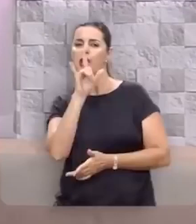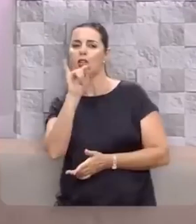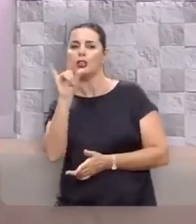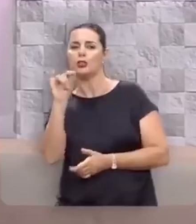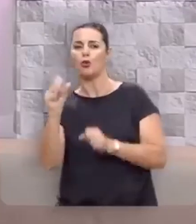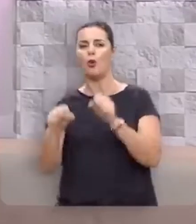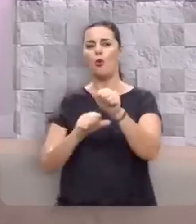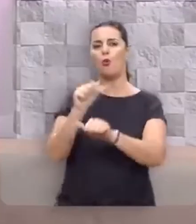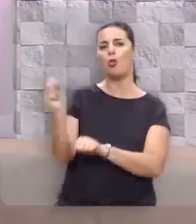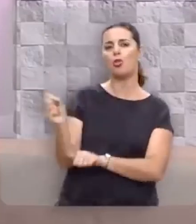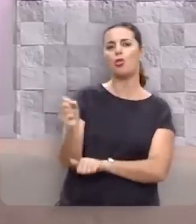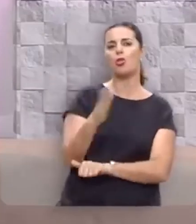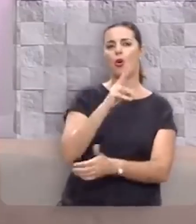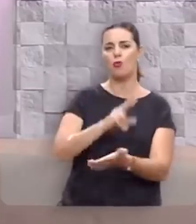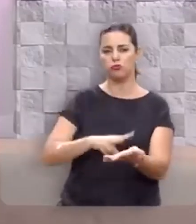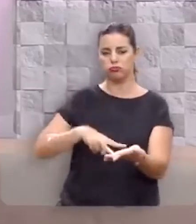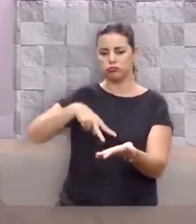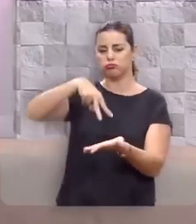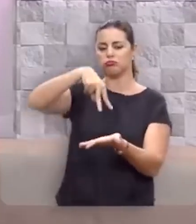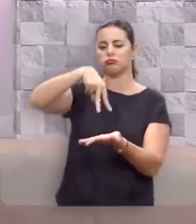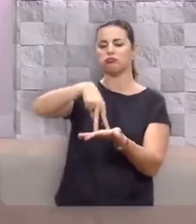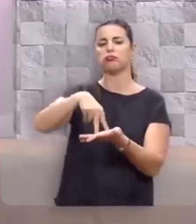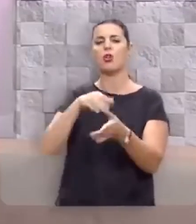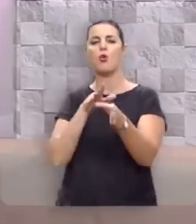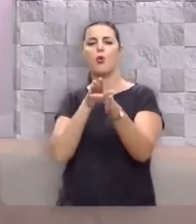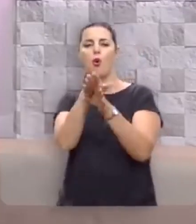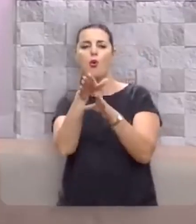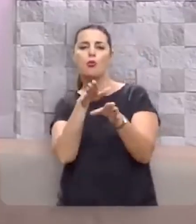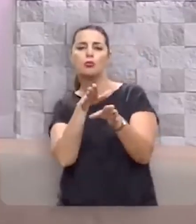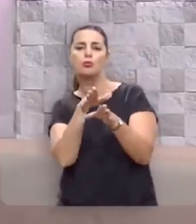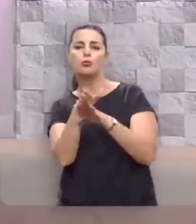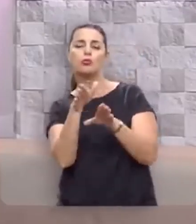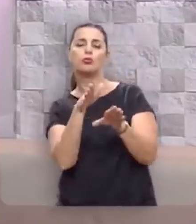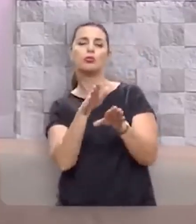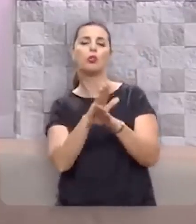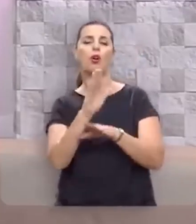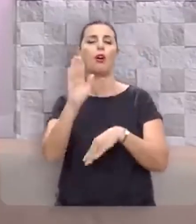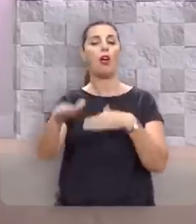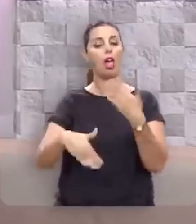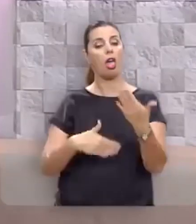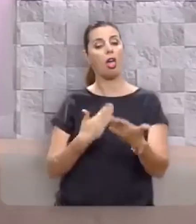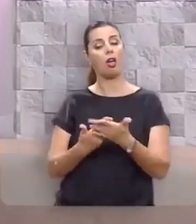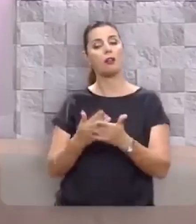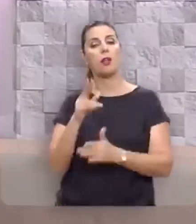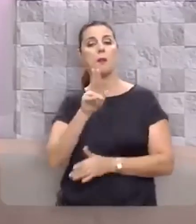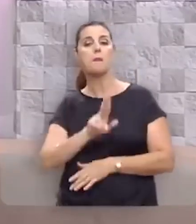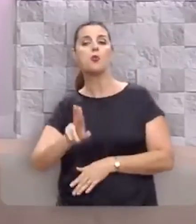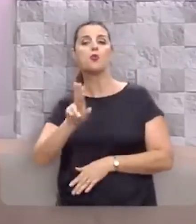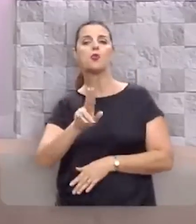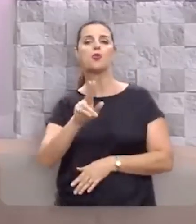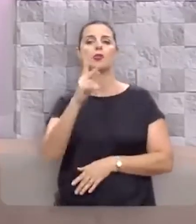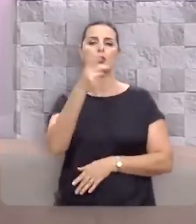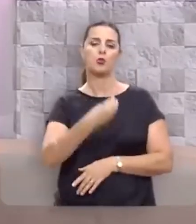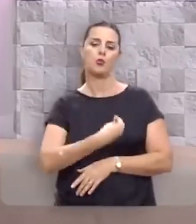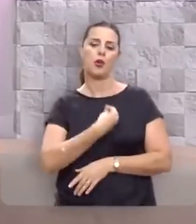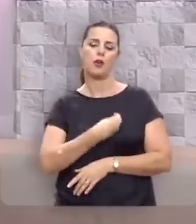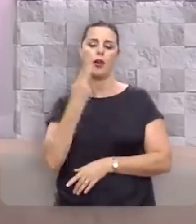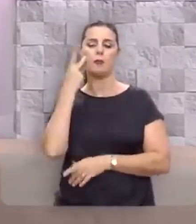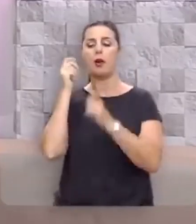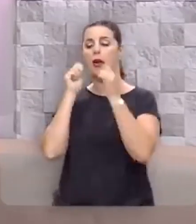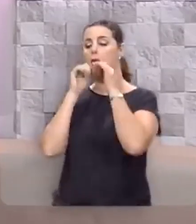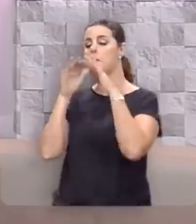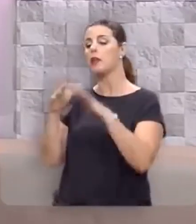que renova você, que levanta você, que consola você e que ainda mais usa a sua vida para abençoar